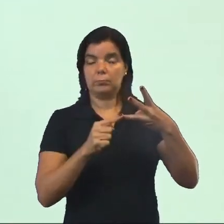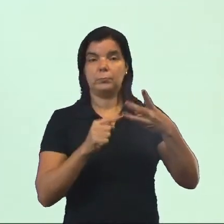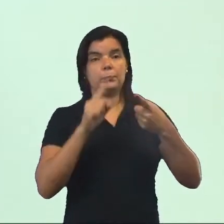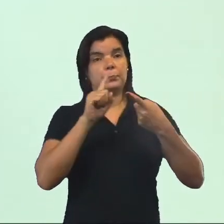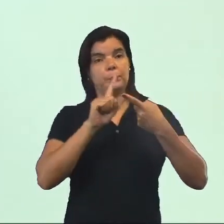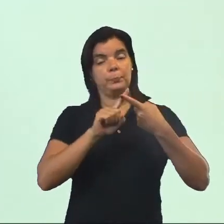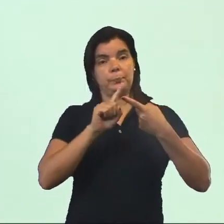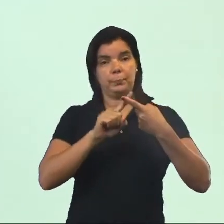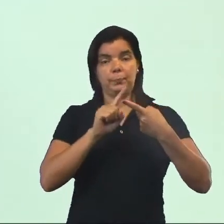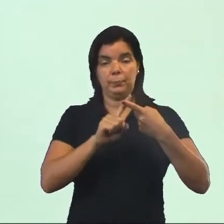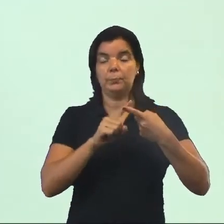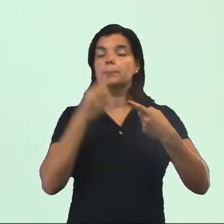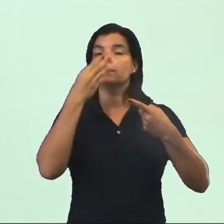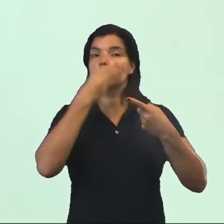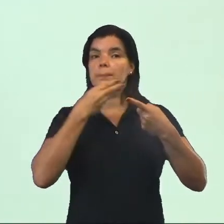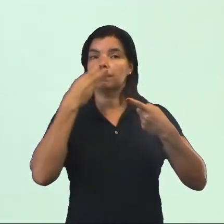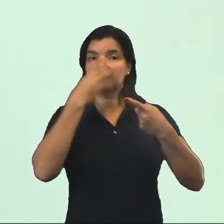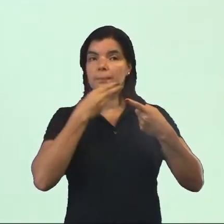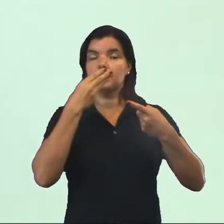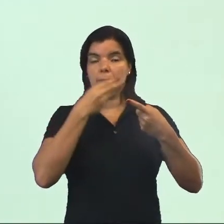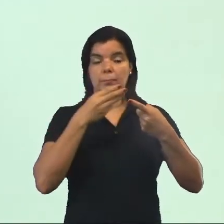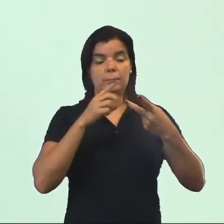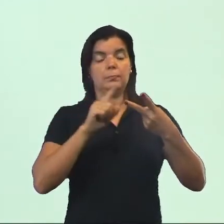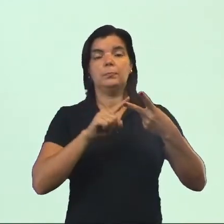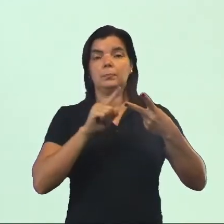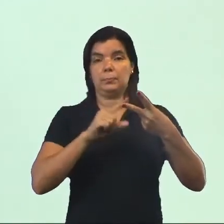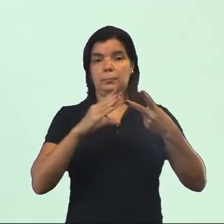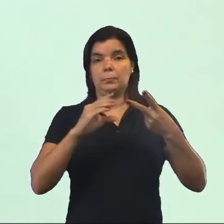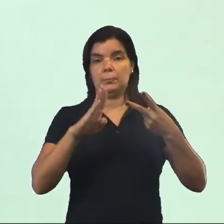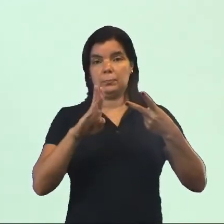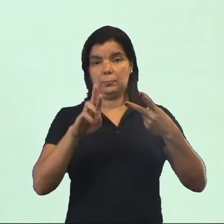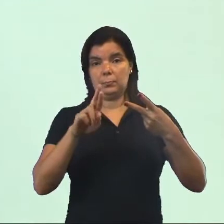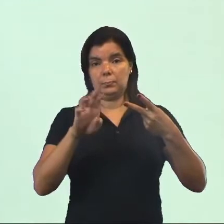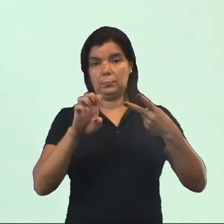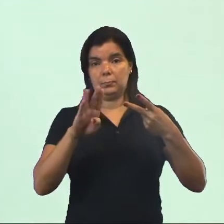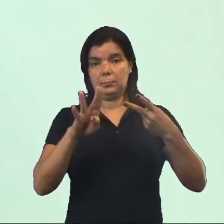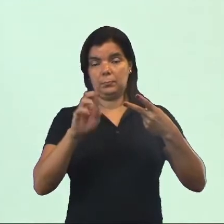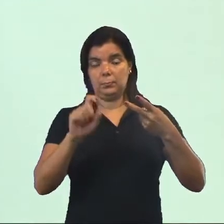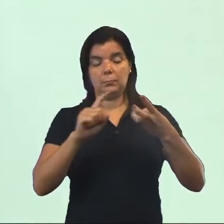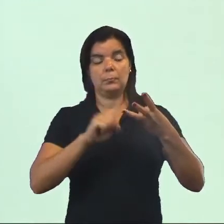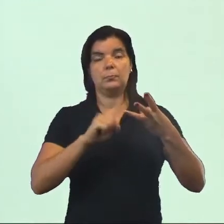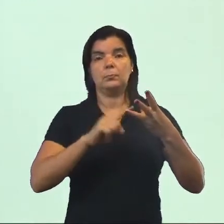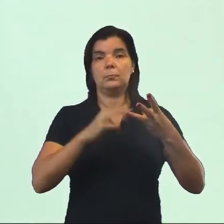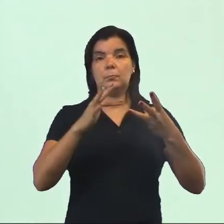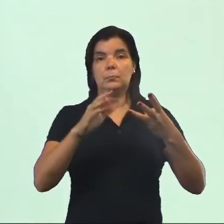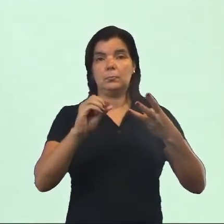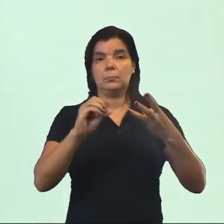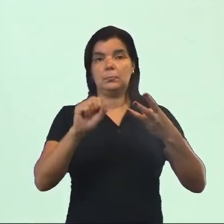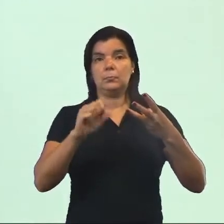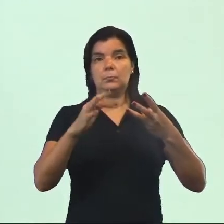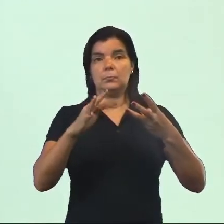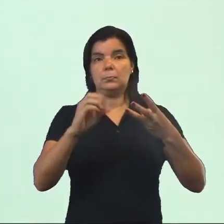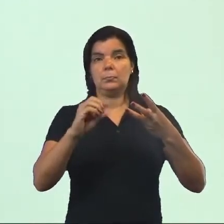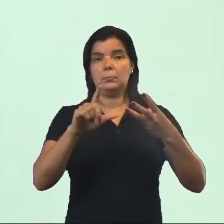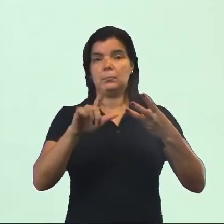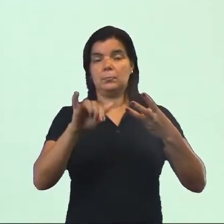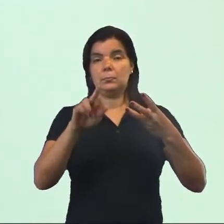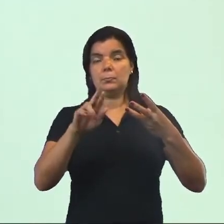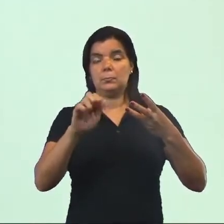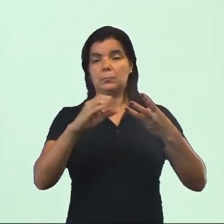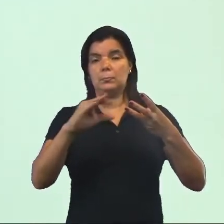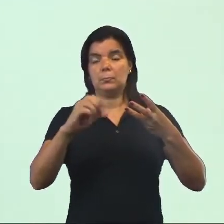Nós vamos ter a glicólise, o ciclo de Krebs e a fosforilação oxidativa.